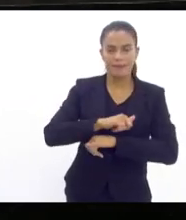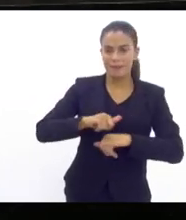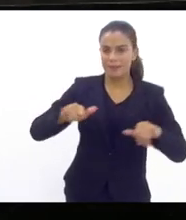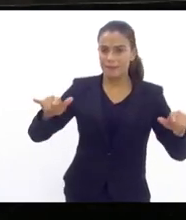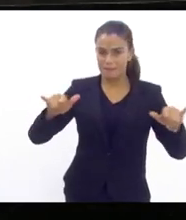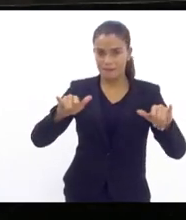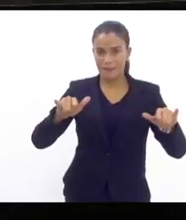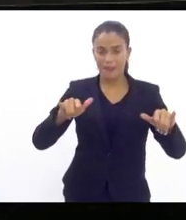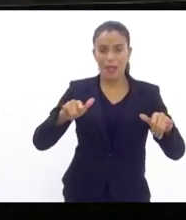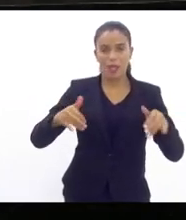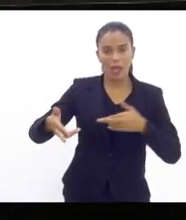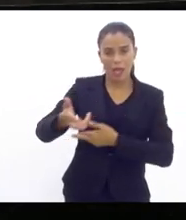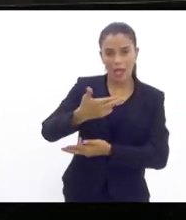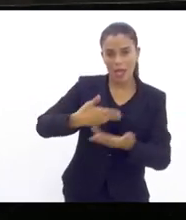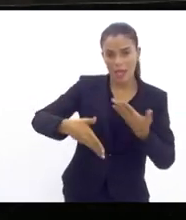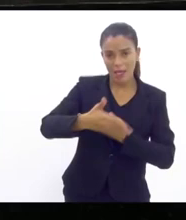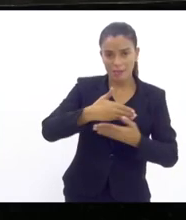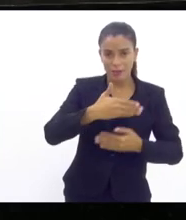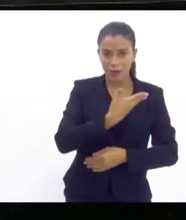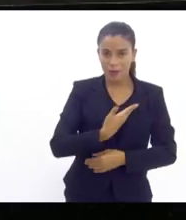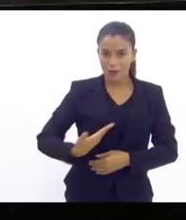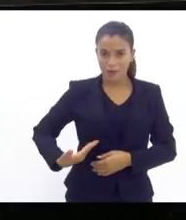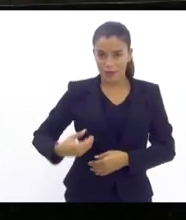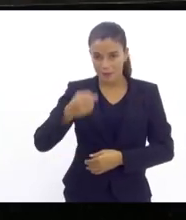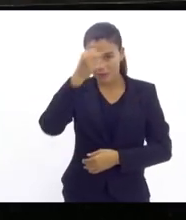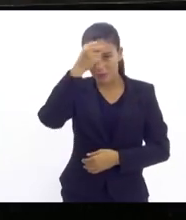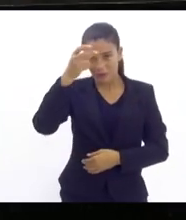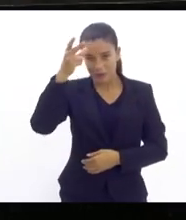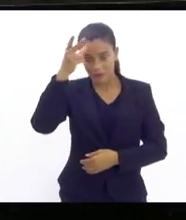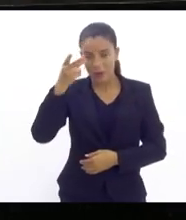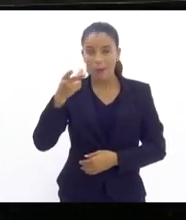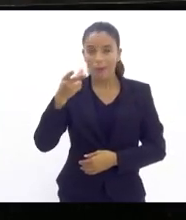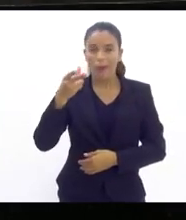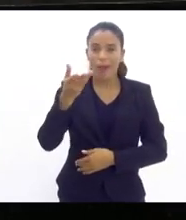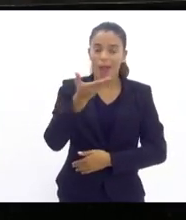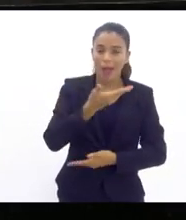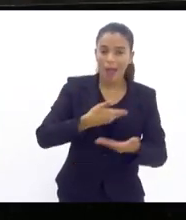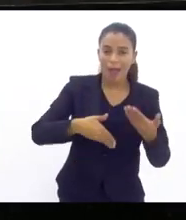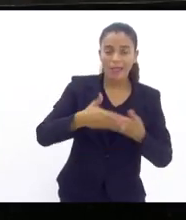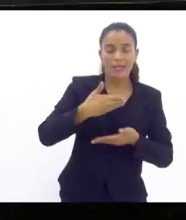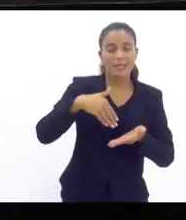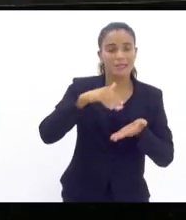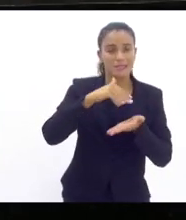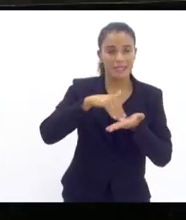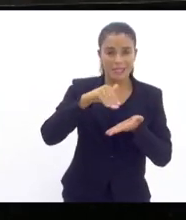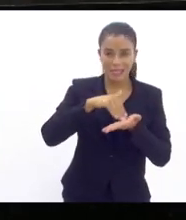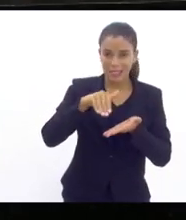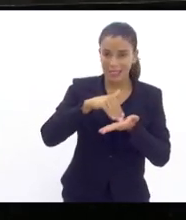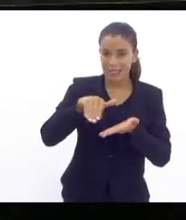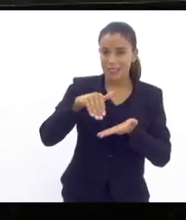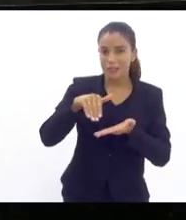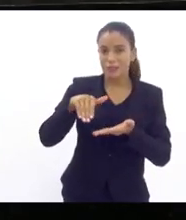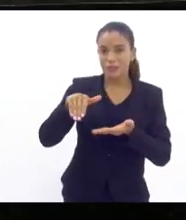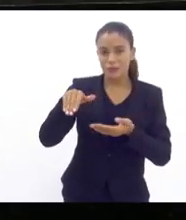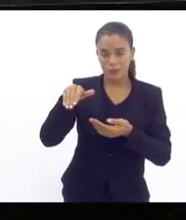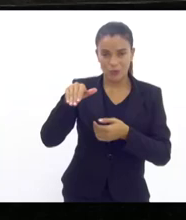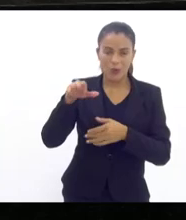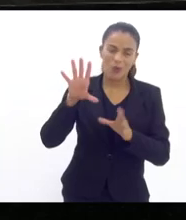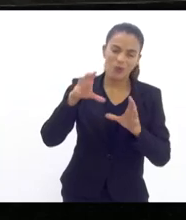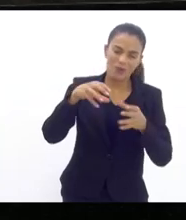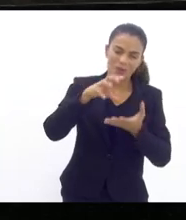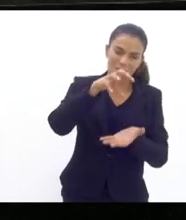a relação entre o governo municipal e a secretária e a secretaria o